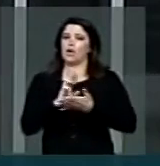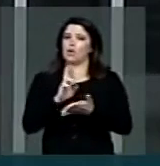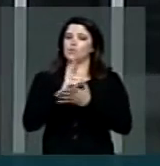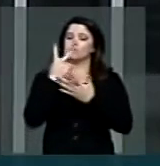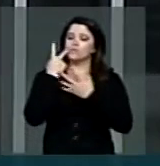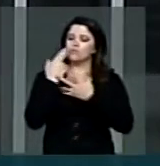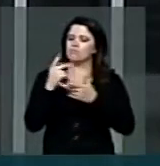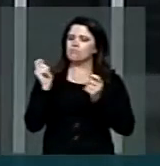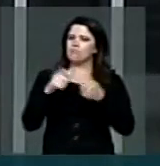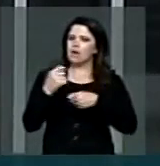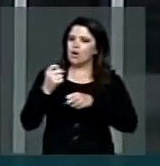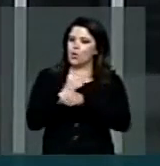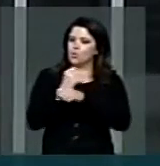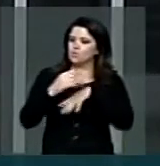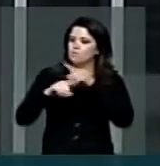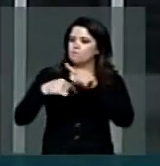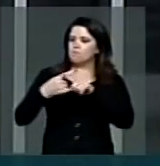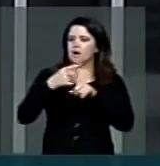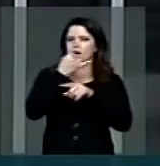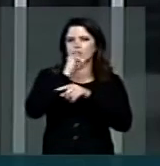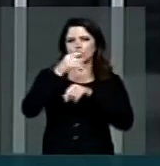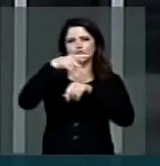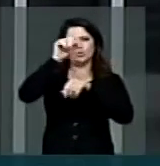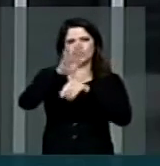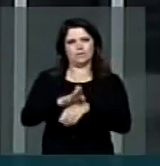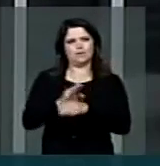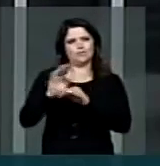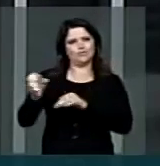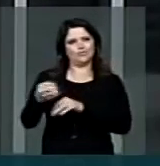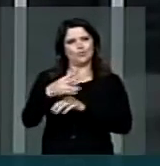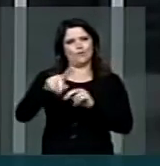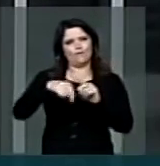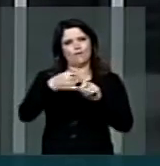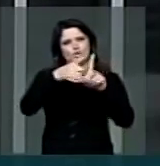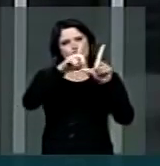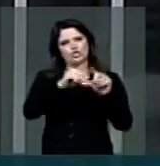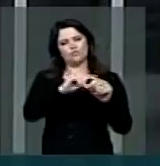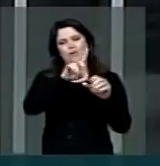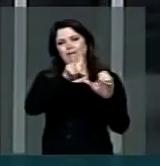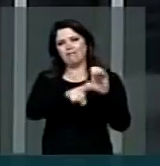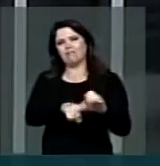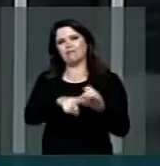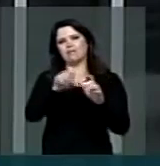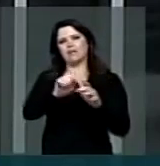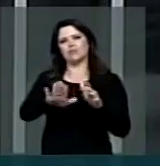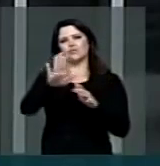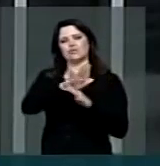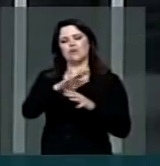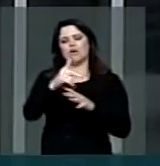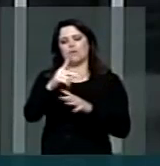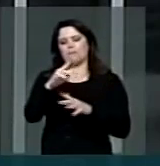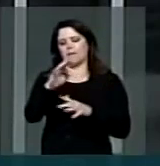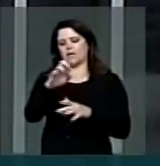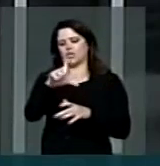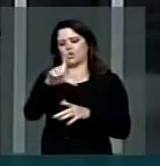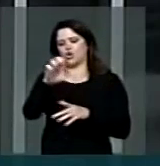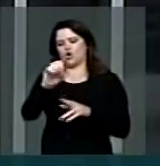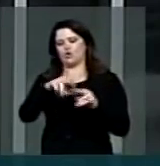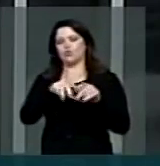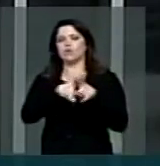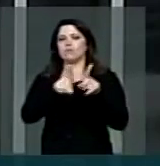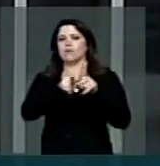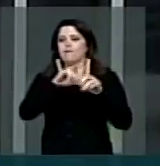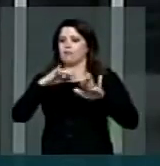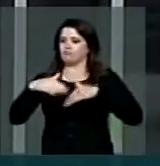capaz de construir uma nova matriz energética no país, reduzindo a dependência nacional dos derivados de petróleo, e ainda